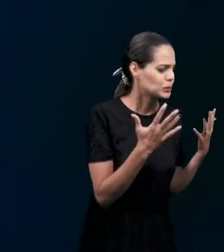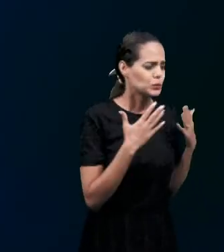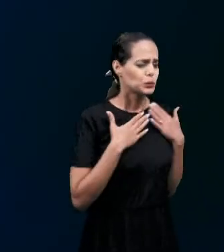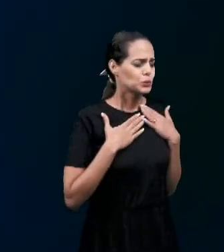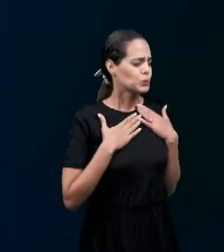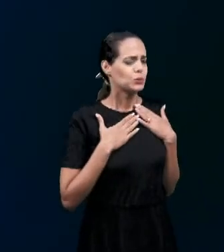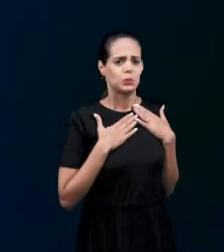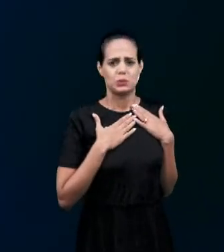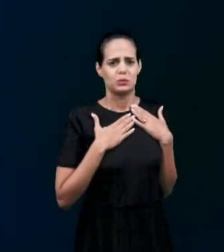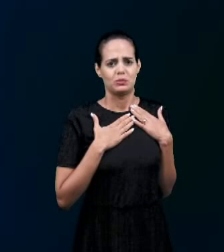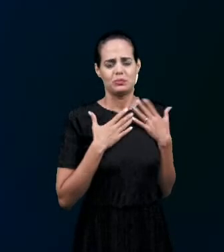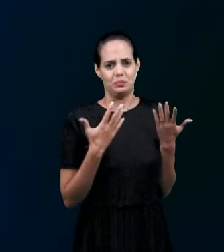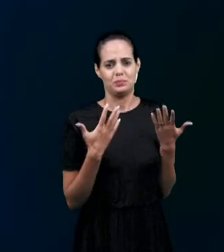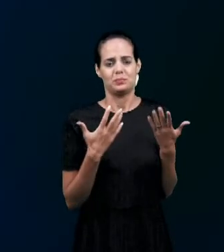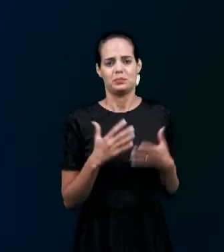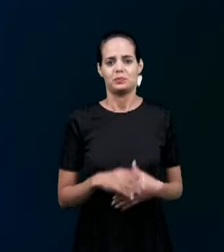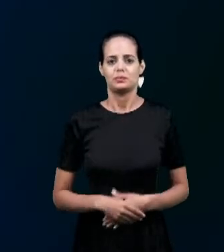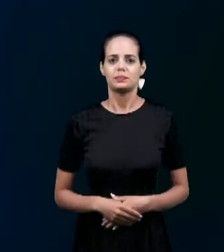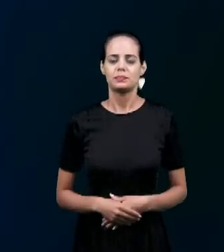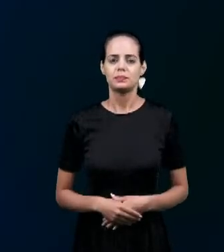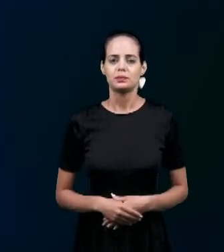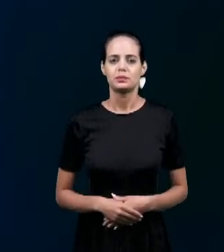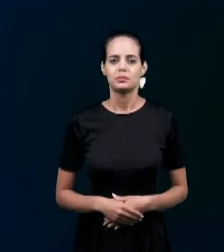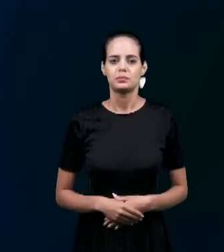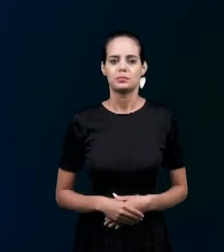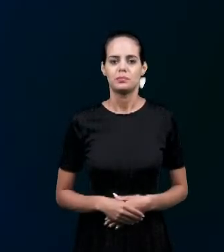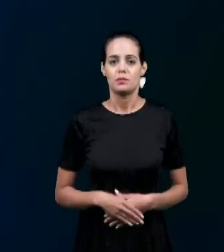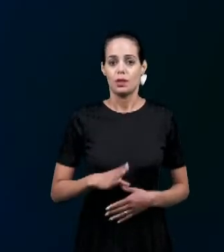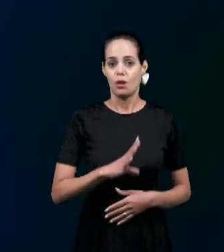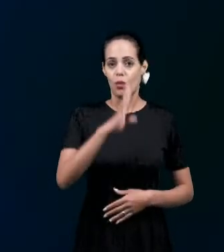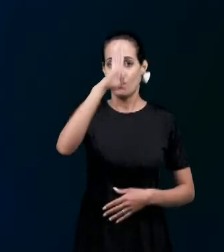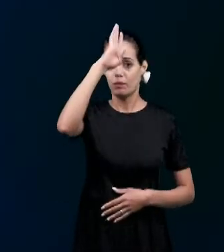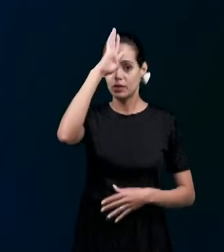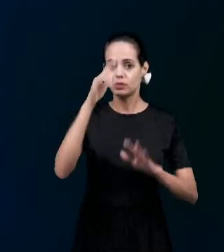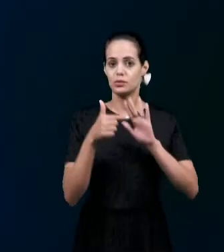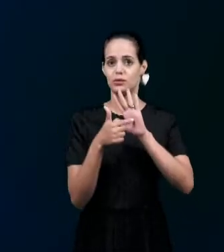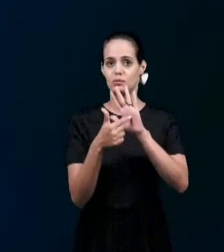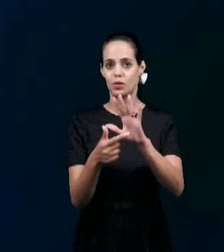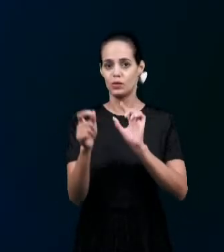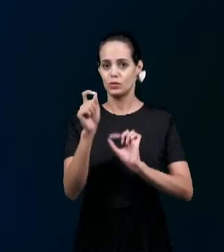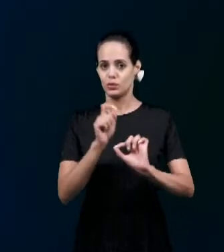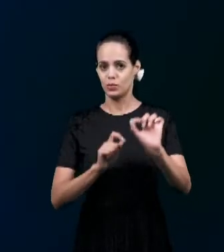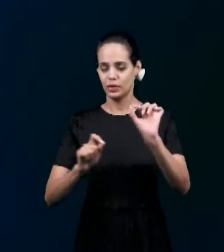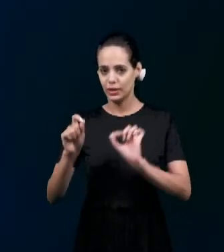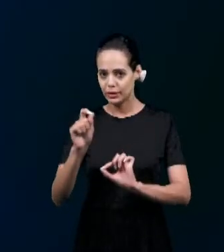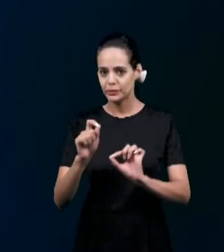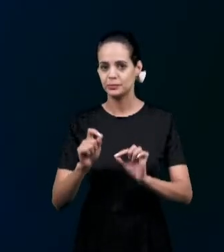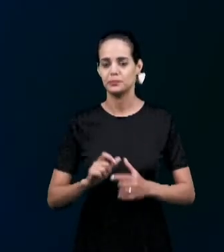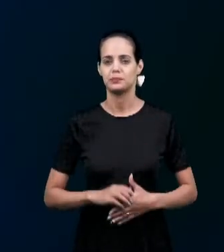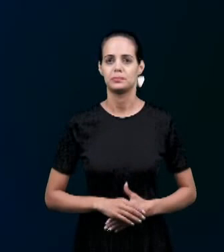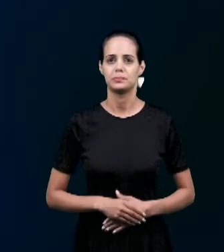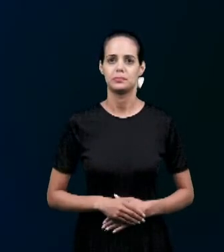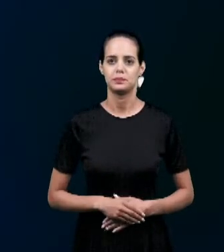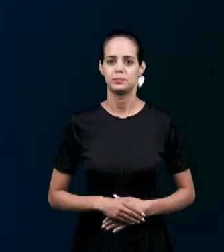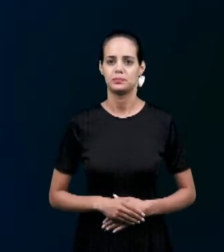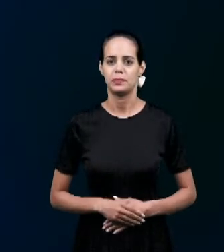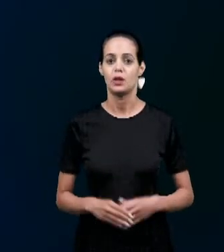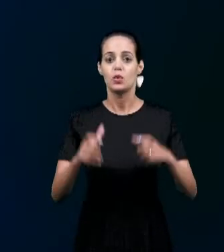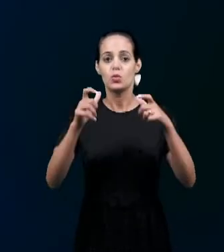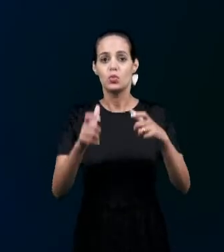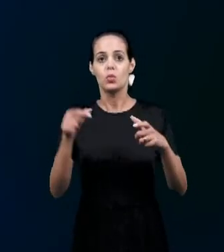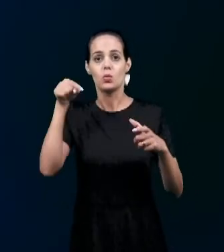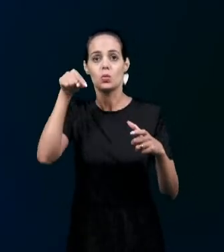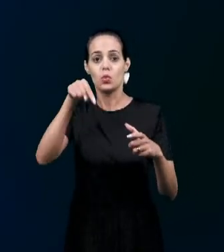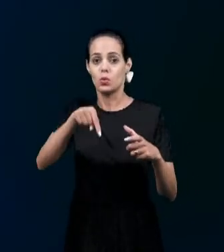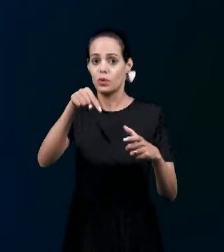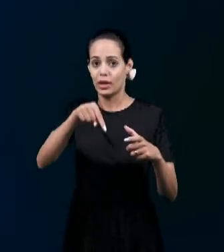Versículo 26 Diz o seguinte E sucederá que No lugar Em que Isso foi dito Vós